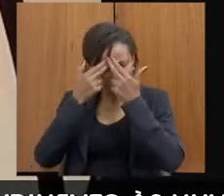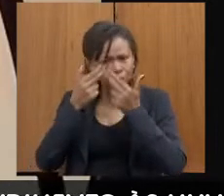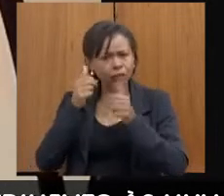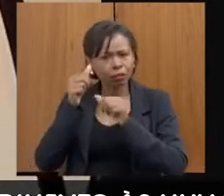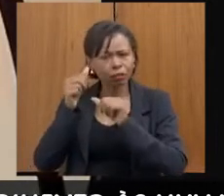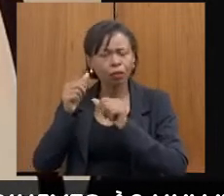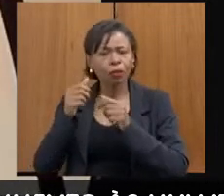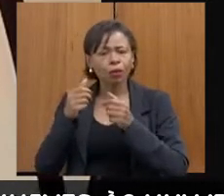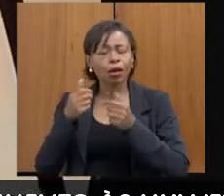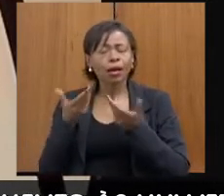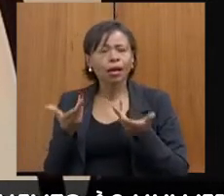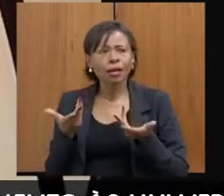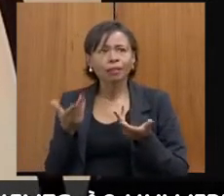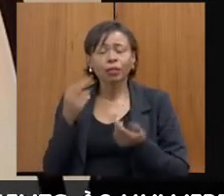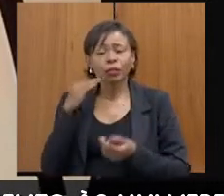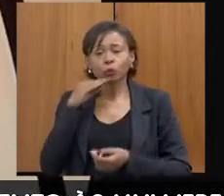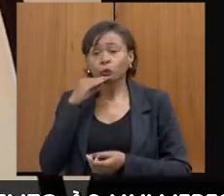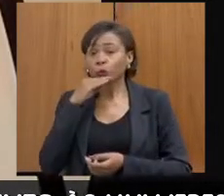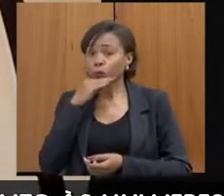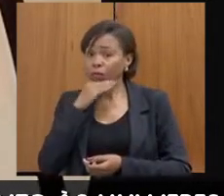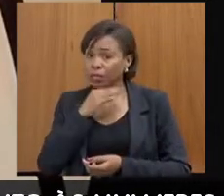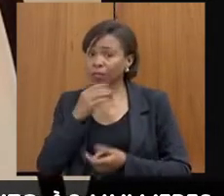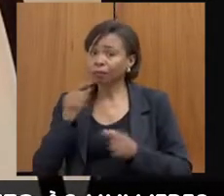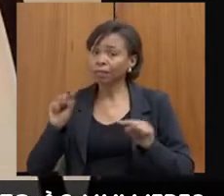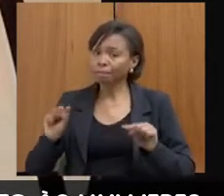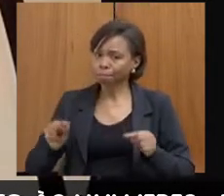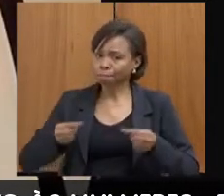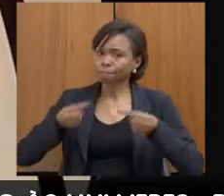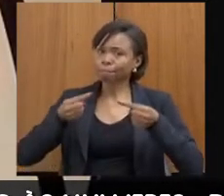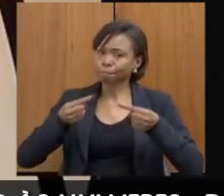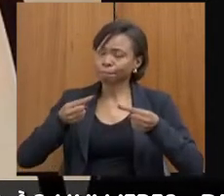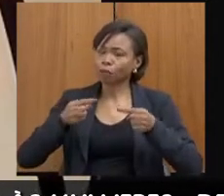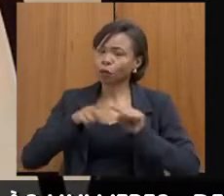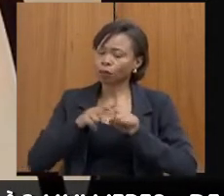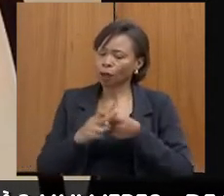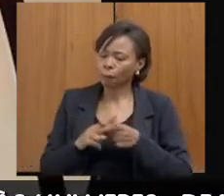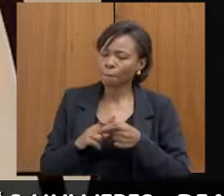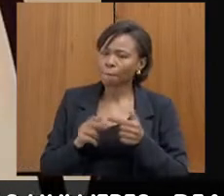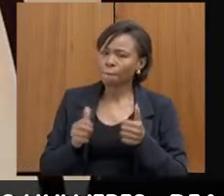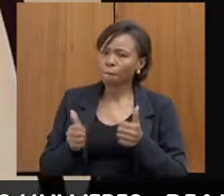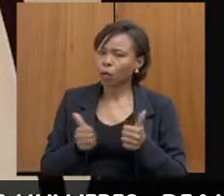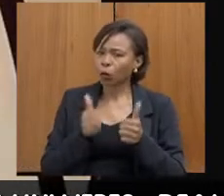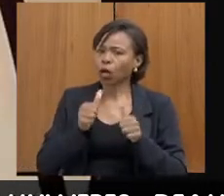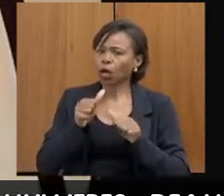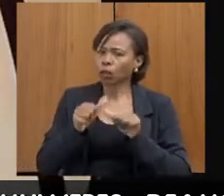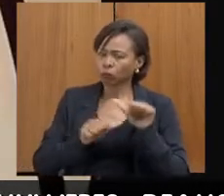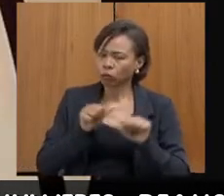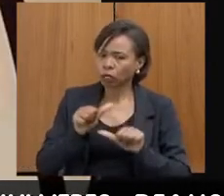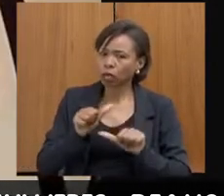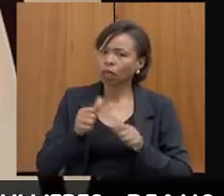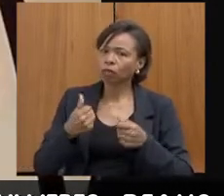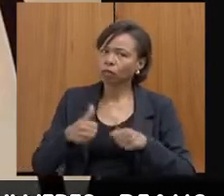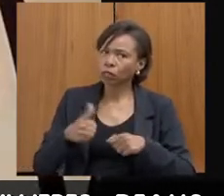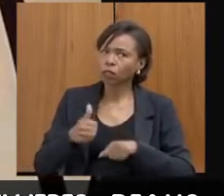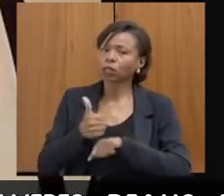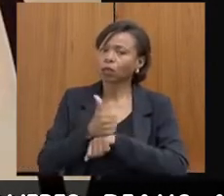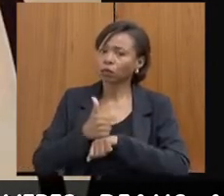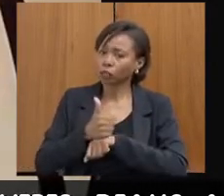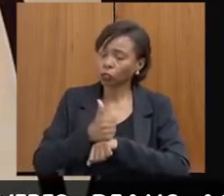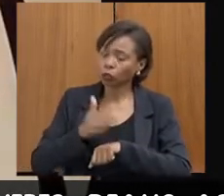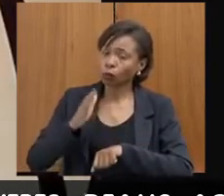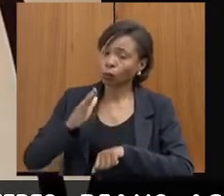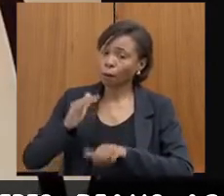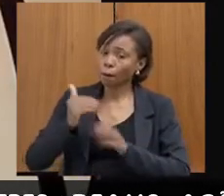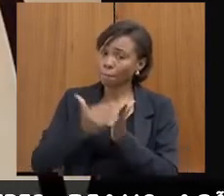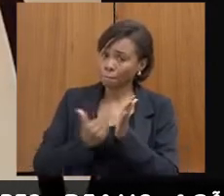vejo mesmo de desafios para melhorar o trabalho é um número de efetivo maior e melhorar a